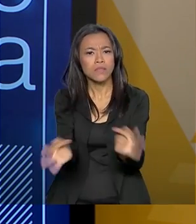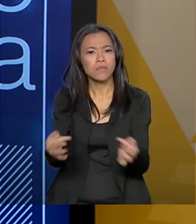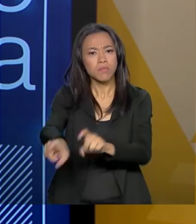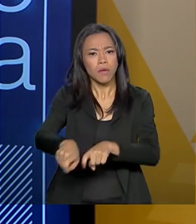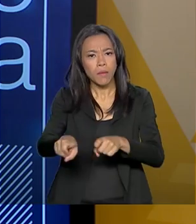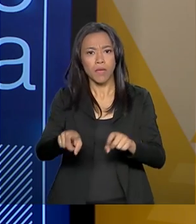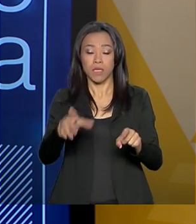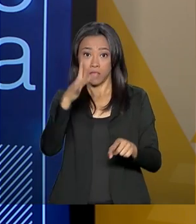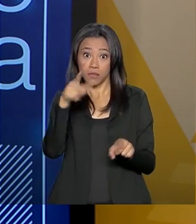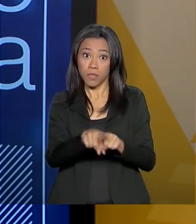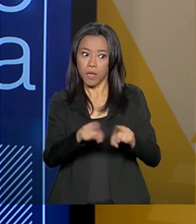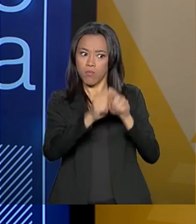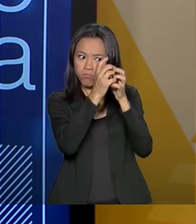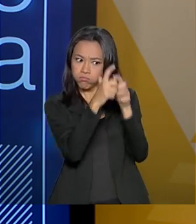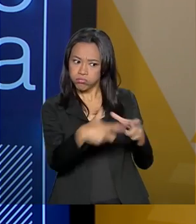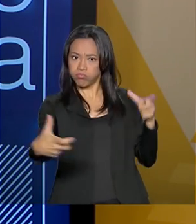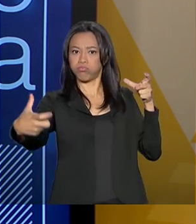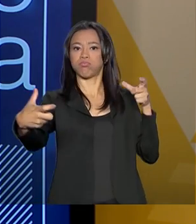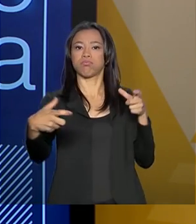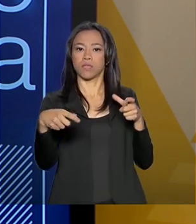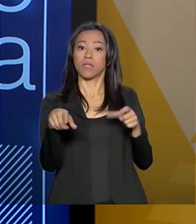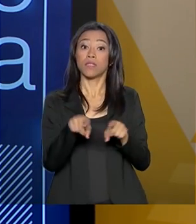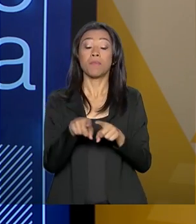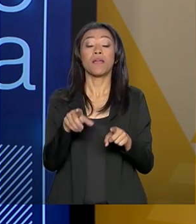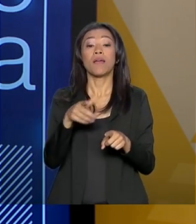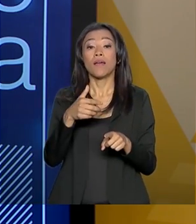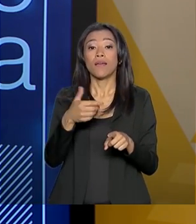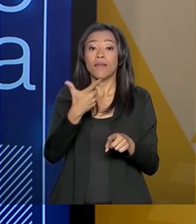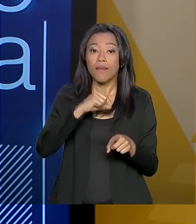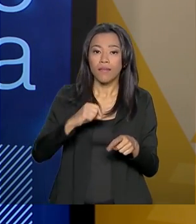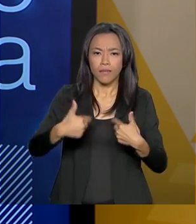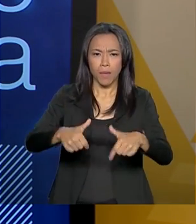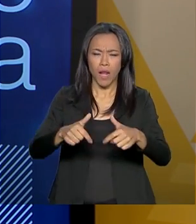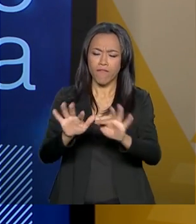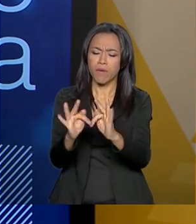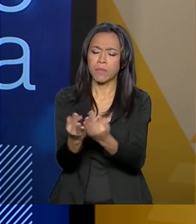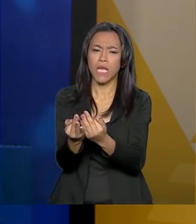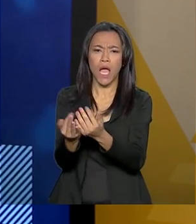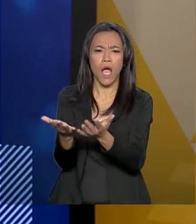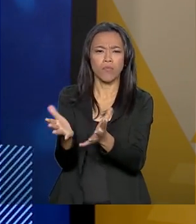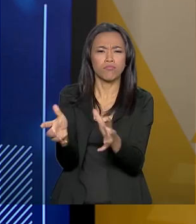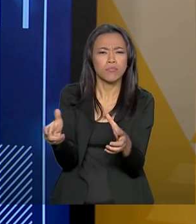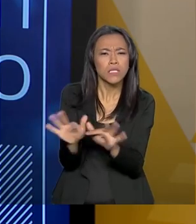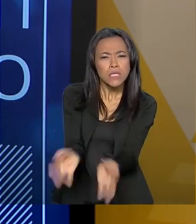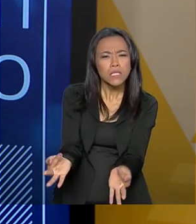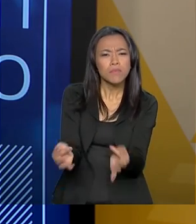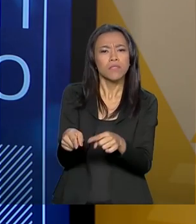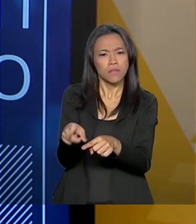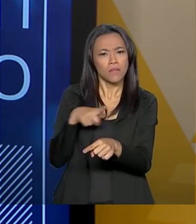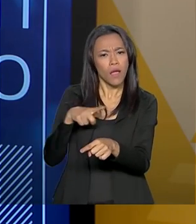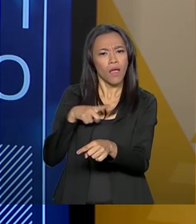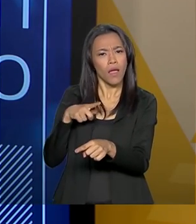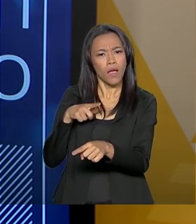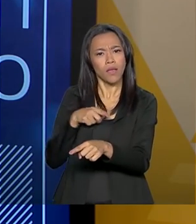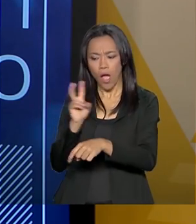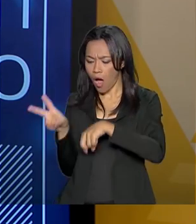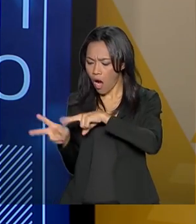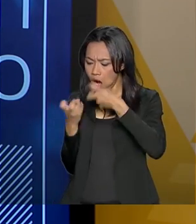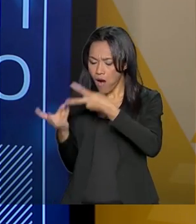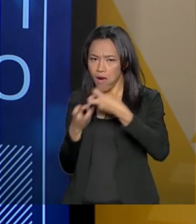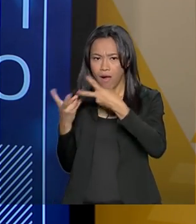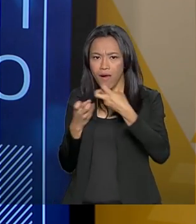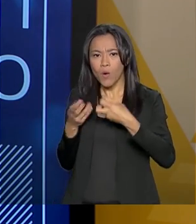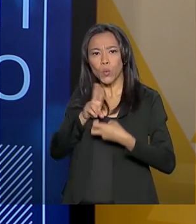pequenos produtores, os agricultores de base familiar, eles podem sim e estão se beneficiando da tecnologia da